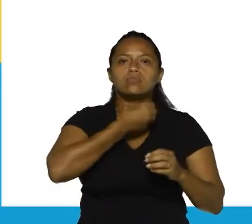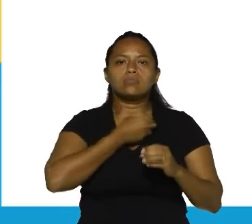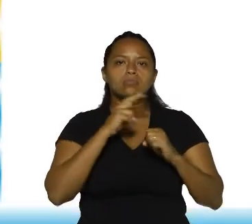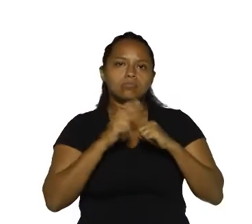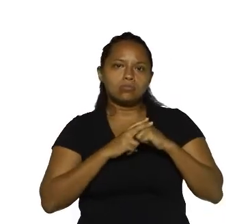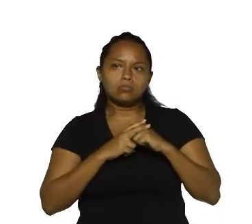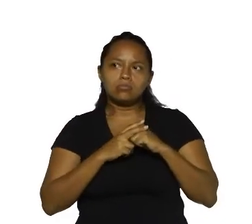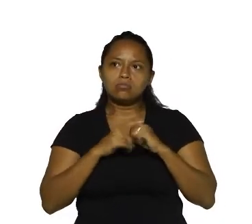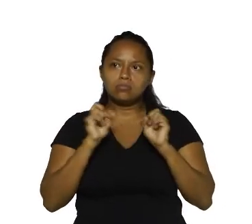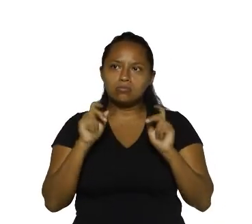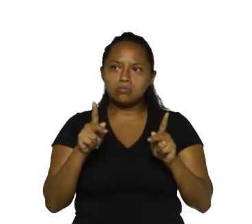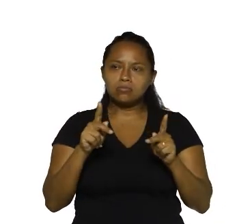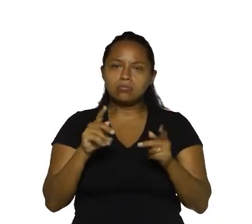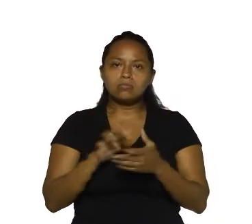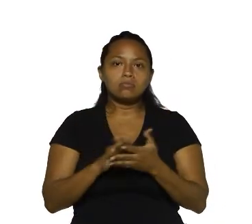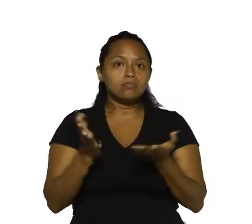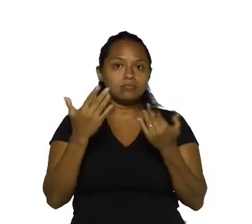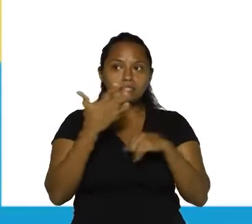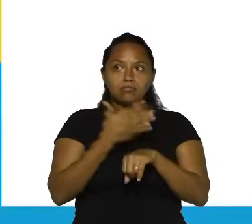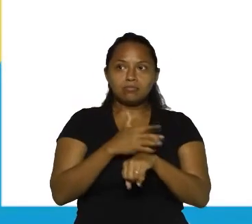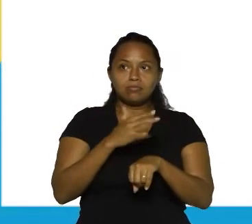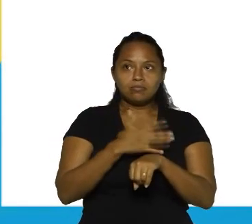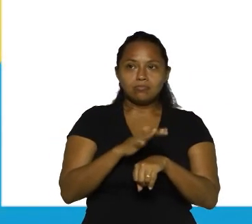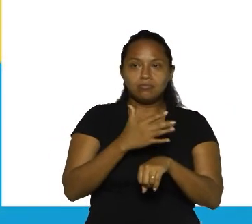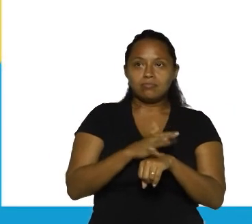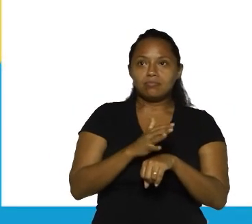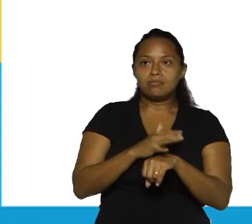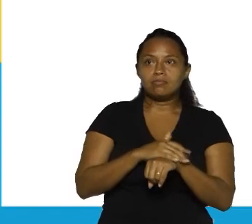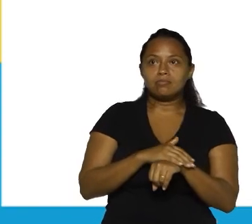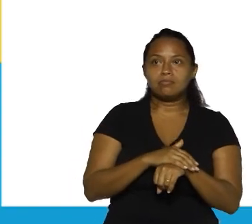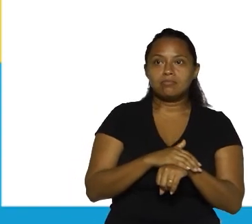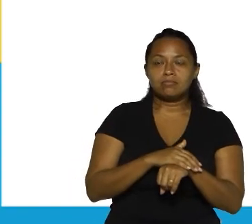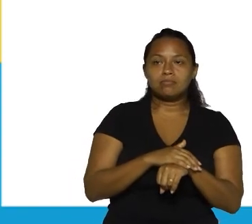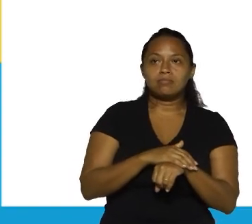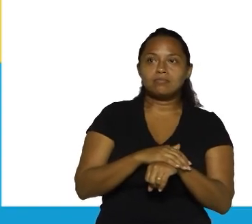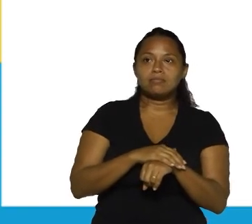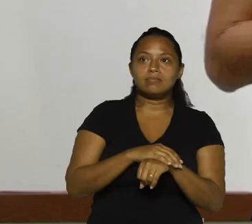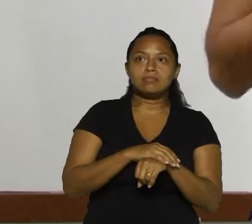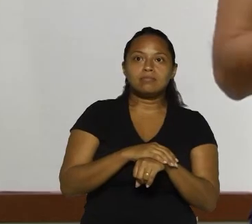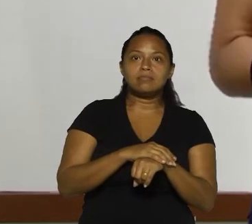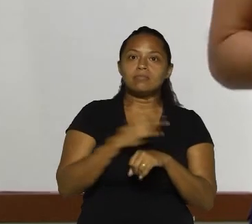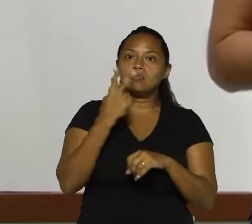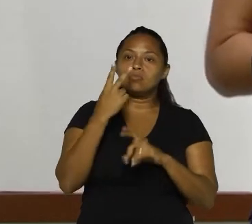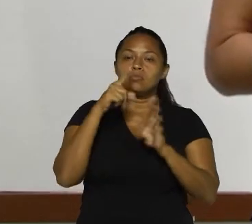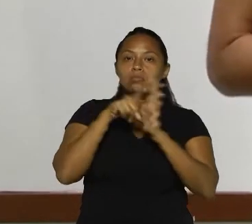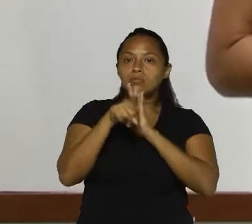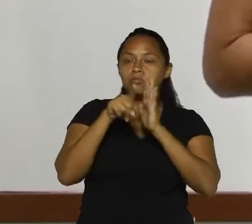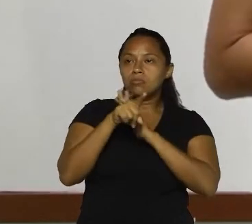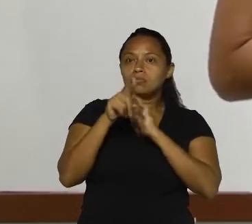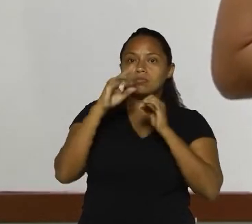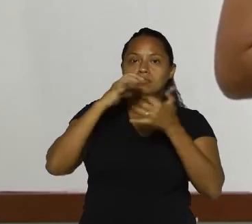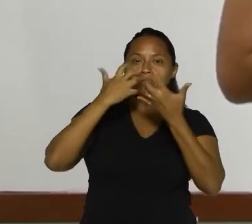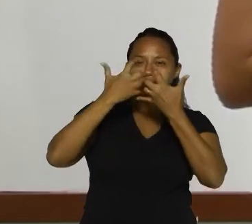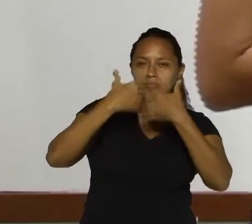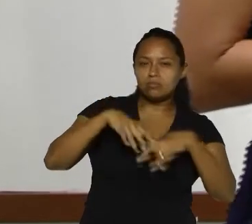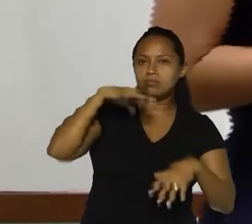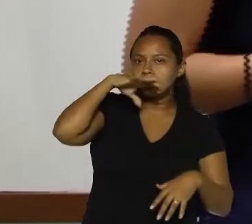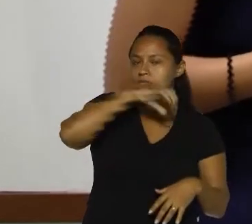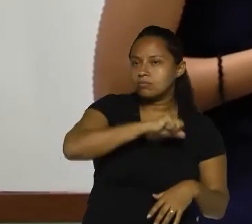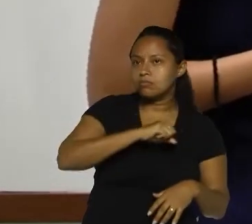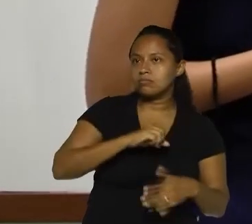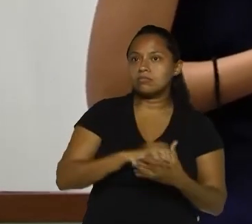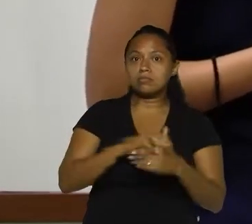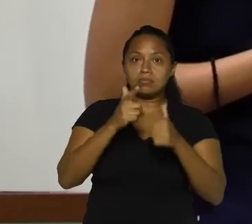verbo. Ok? Com relação à nossa prática de sempre, eu trouxe duas questõezinhas do IEF bem rápidas.